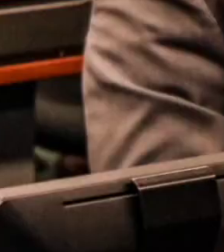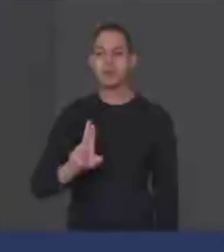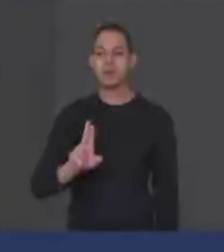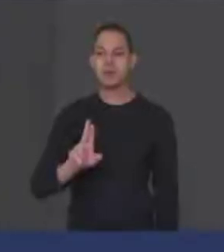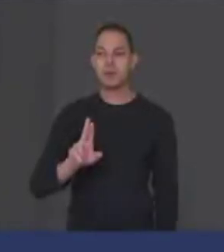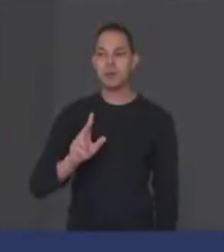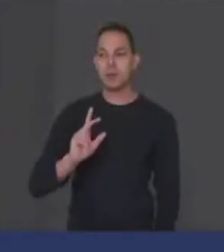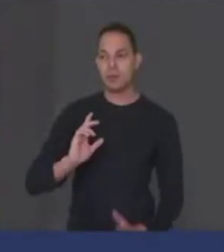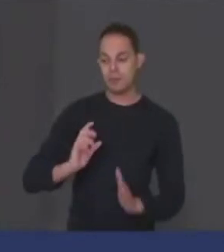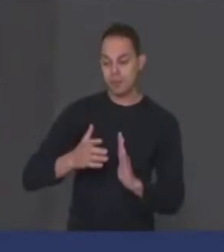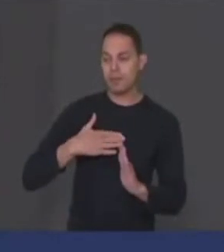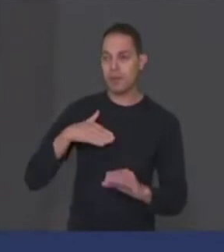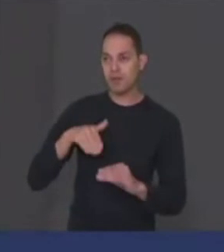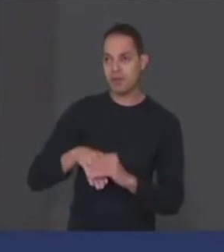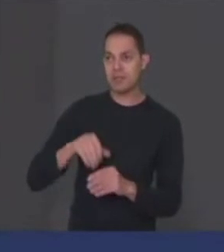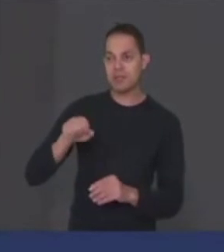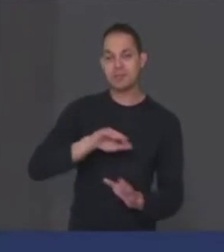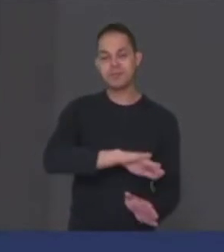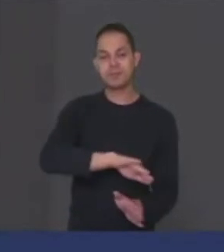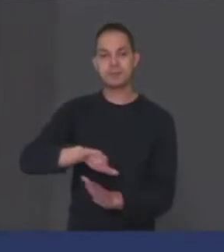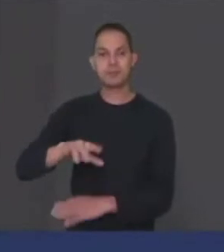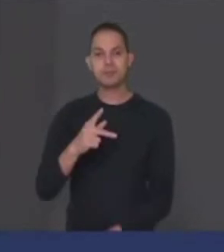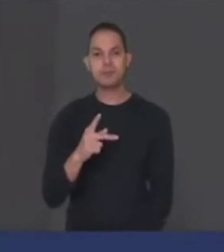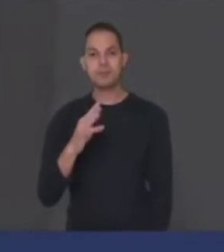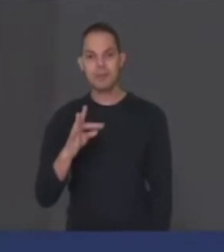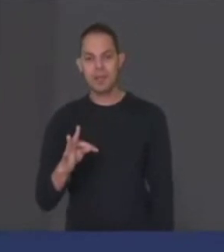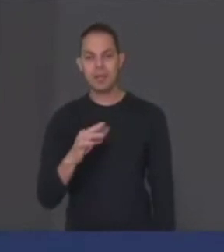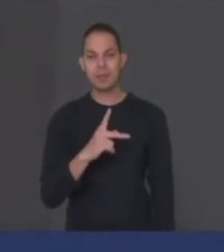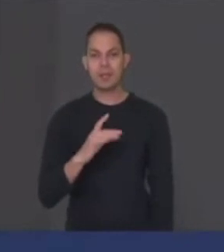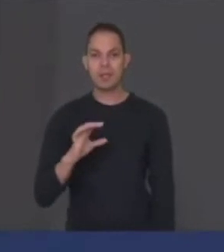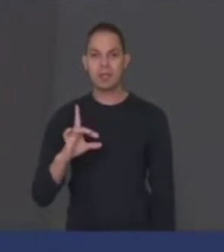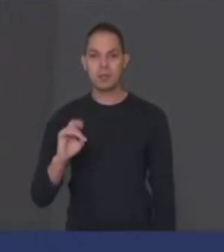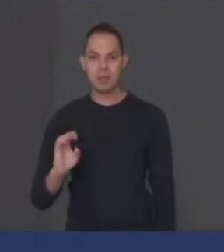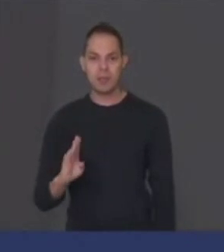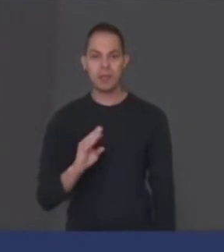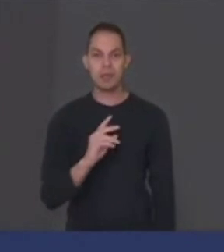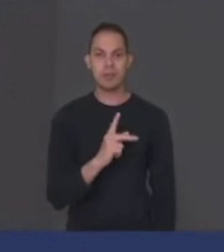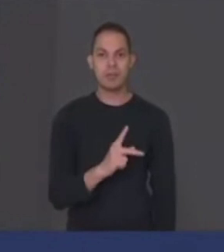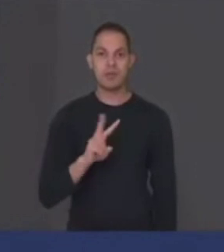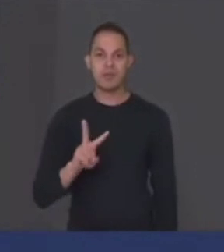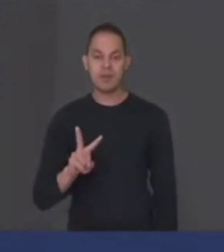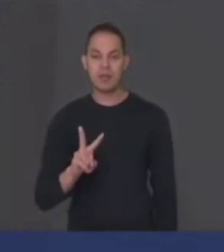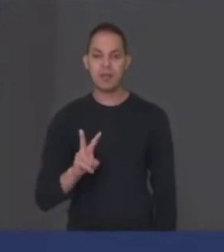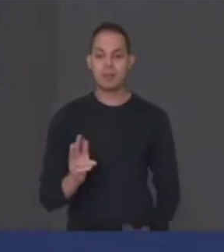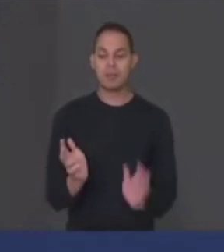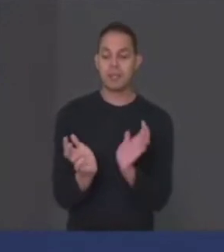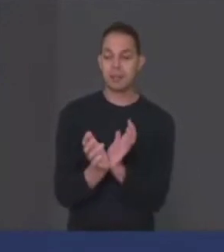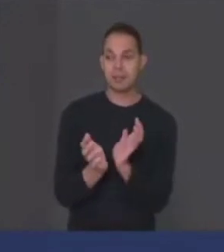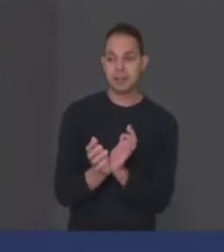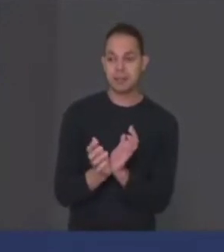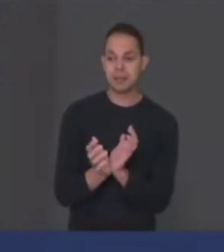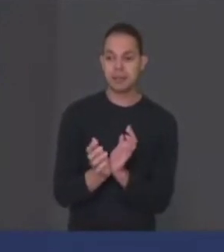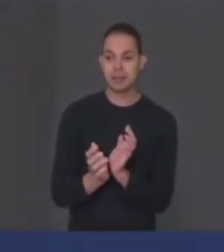Como orienta a Federação PT, PCdoB, PV? A Federação PT, PCdoB,